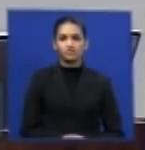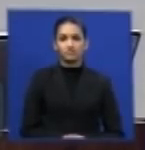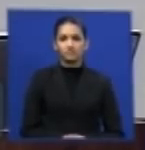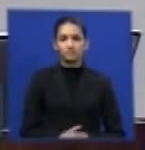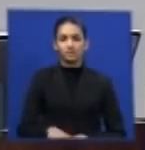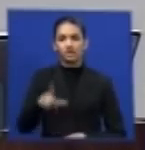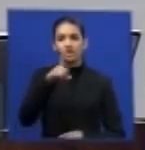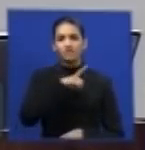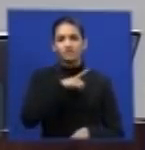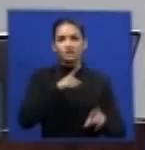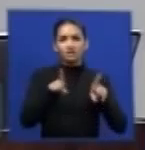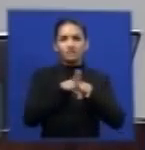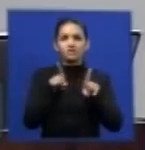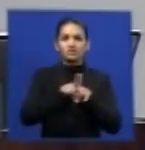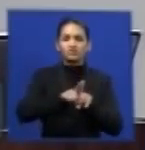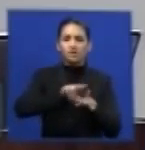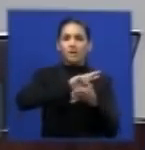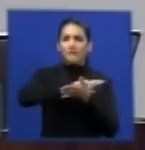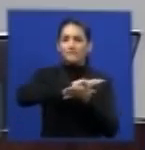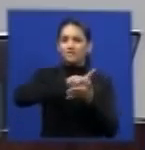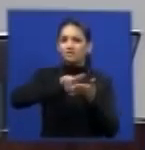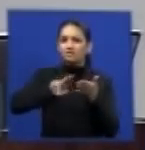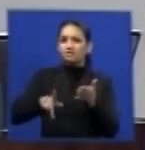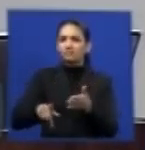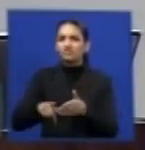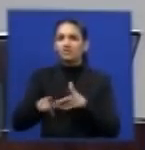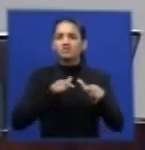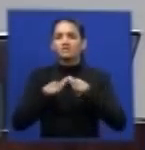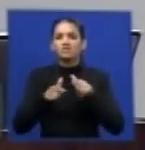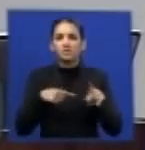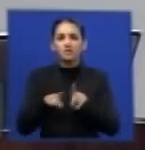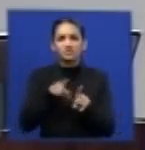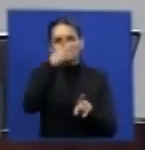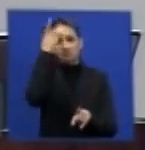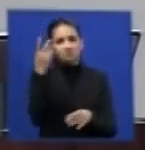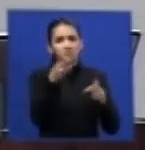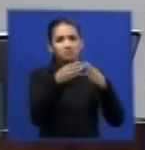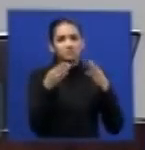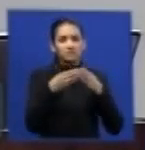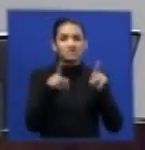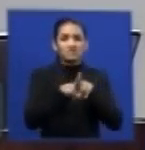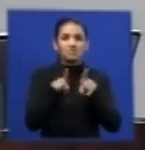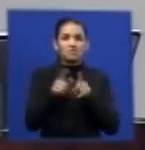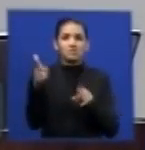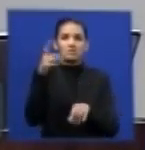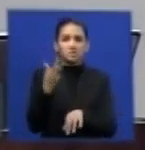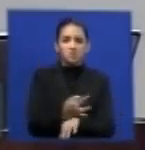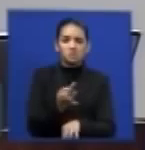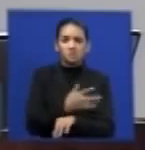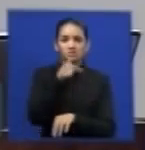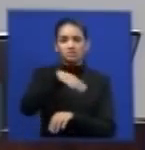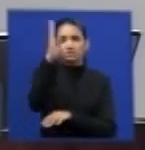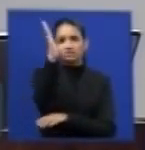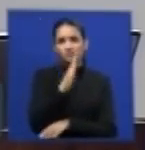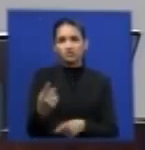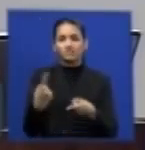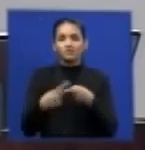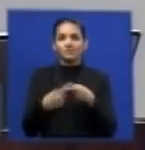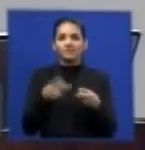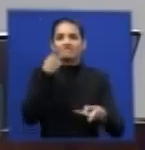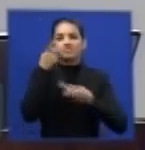diversas atividades que foram reivindicadas para serem toleradas no Brasil sob o argumento da necessidade